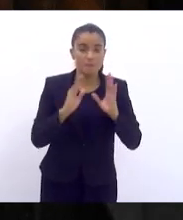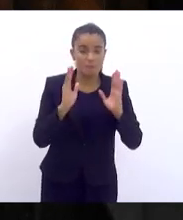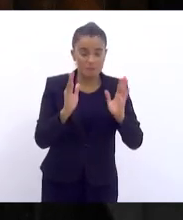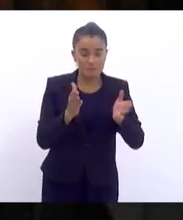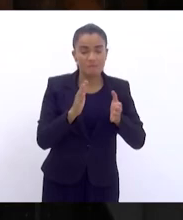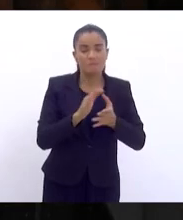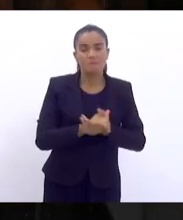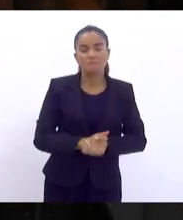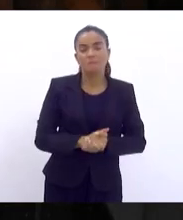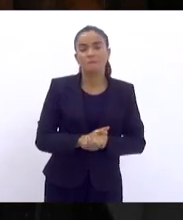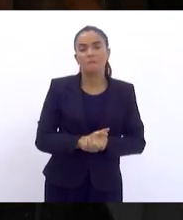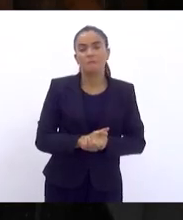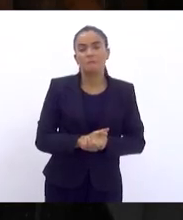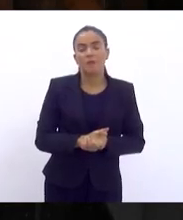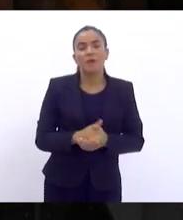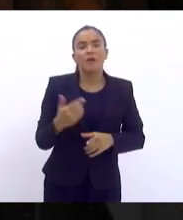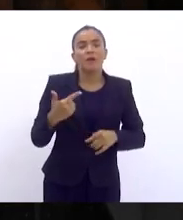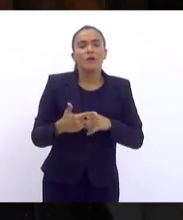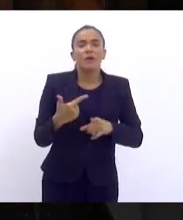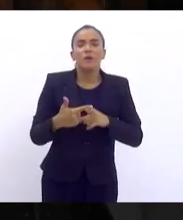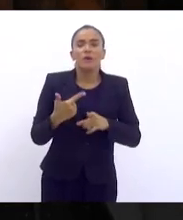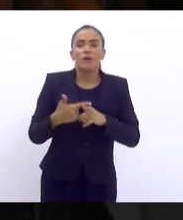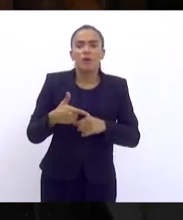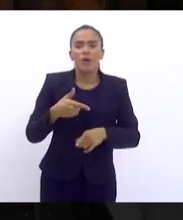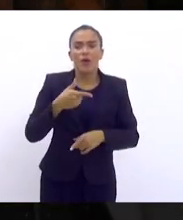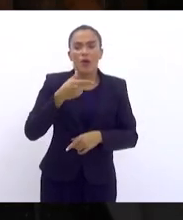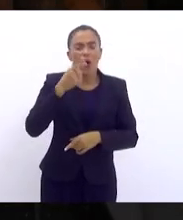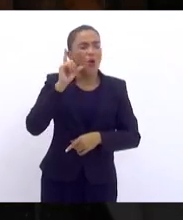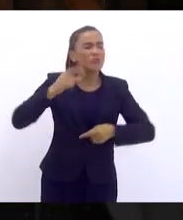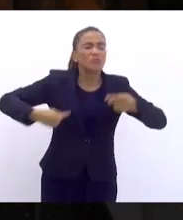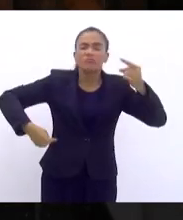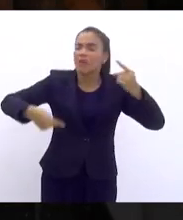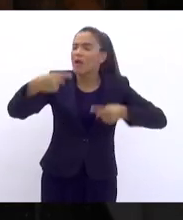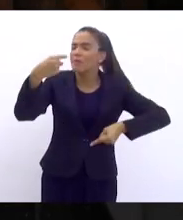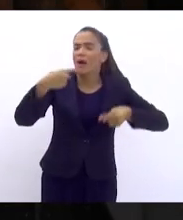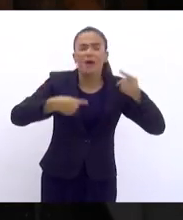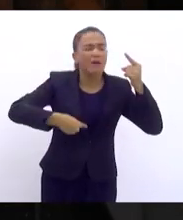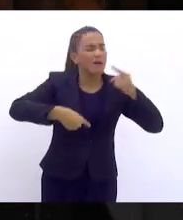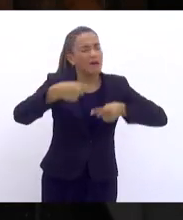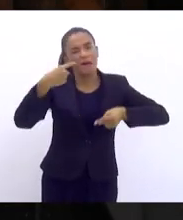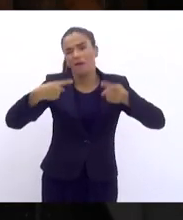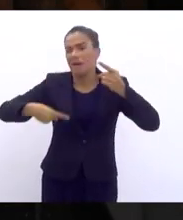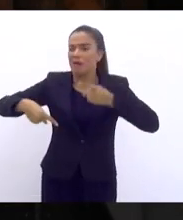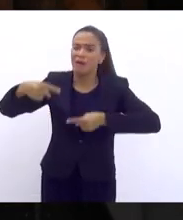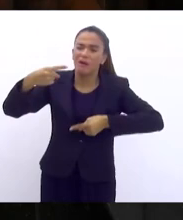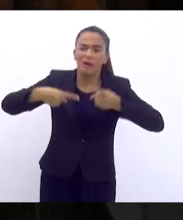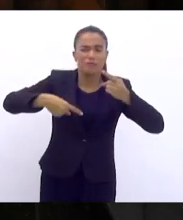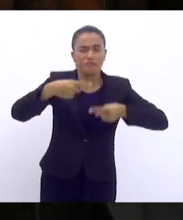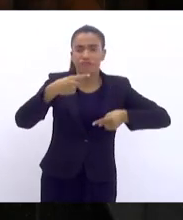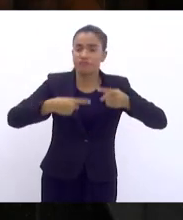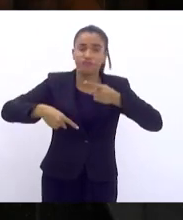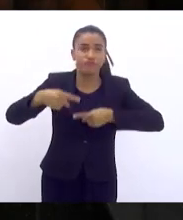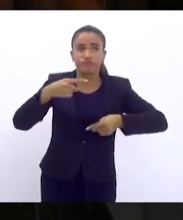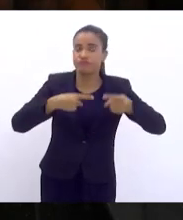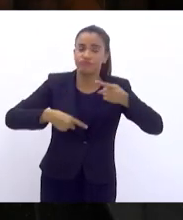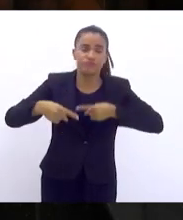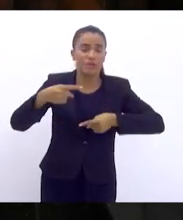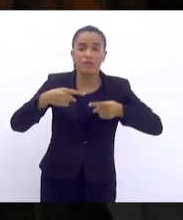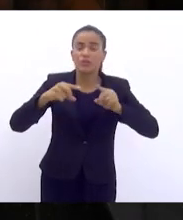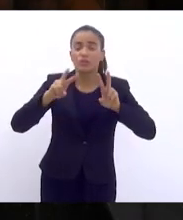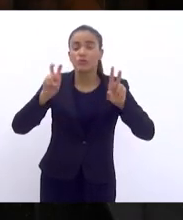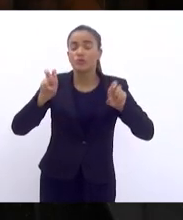presidente, é porque ontem teve assim um grande debate sobre a